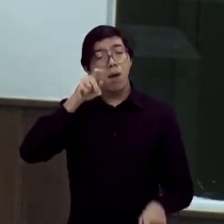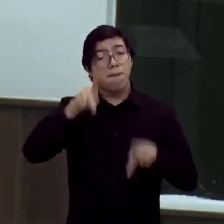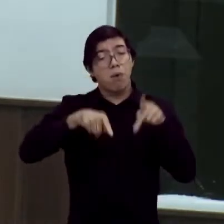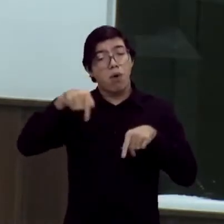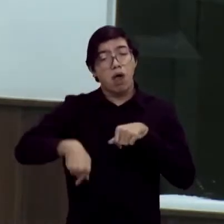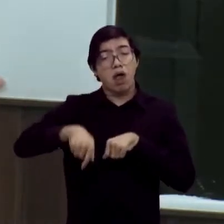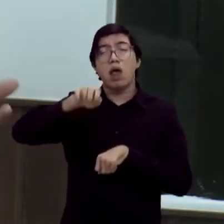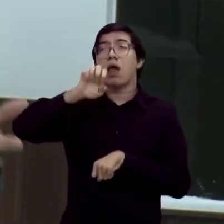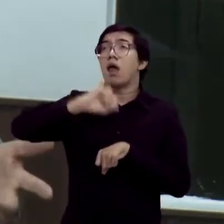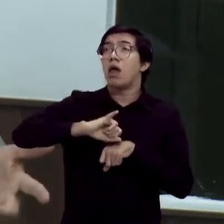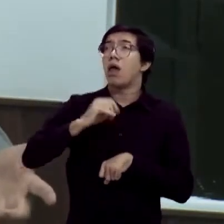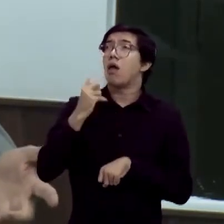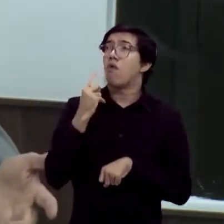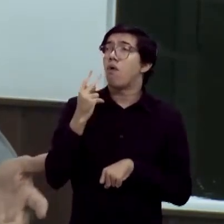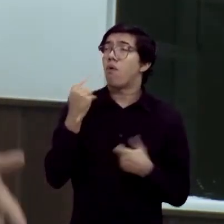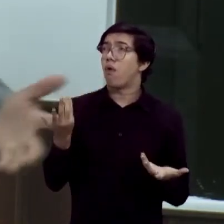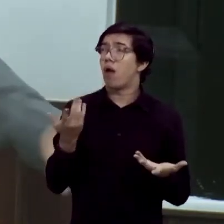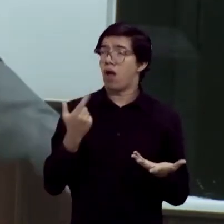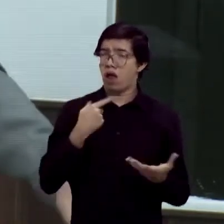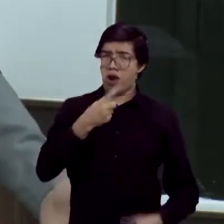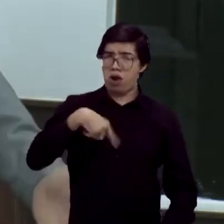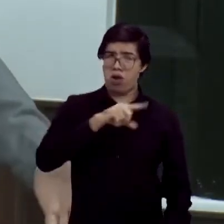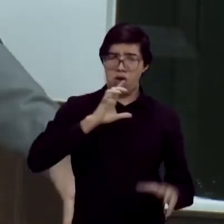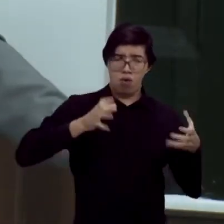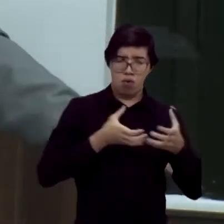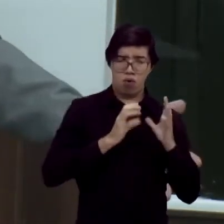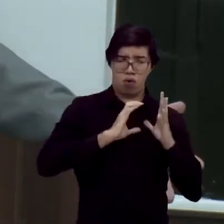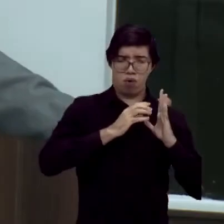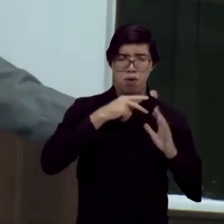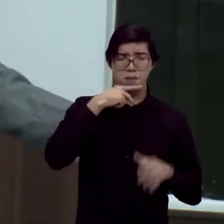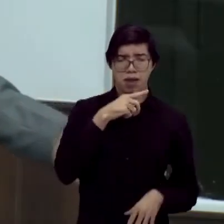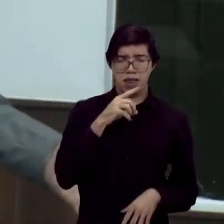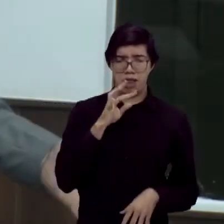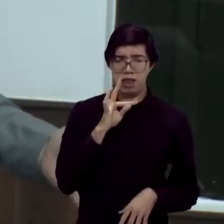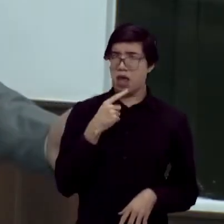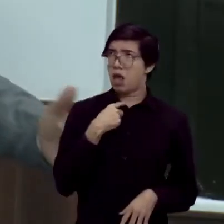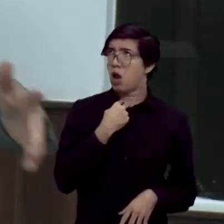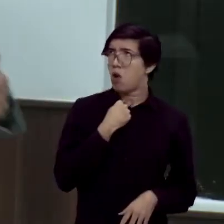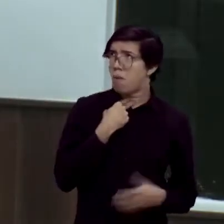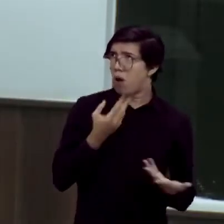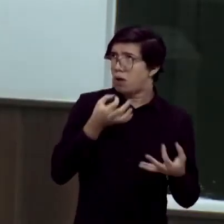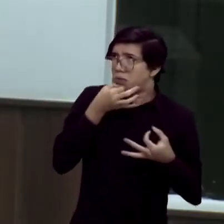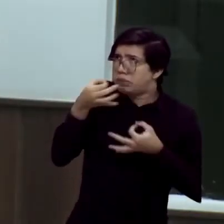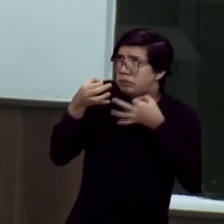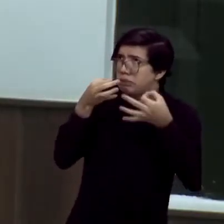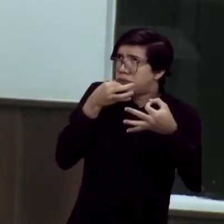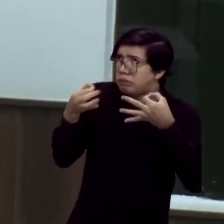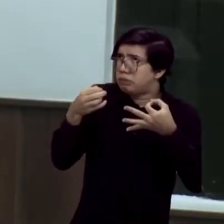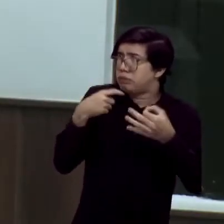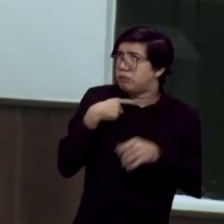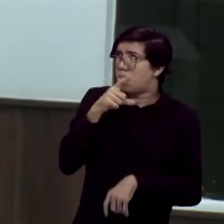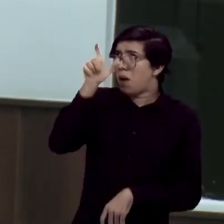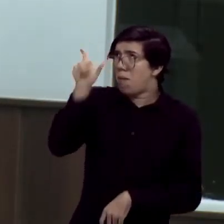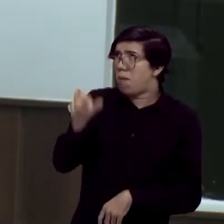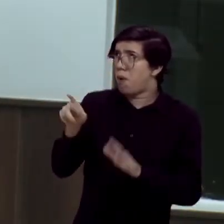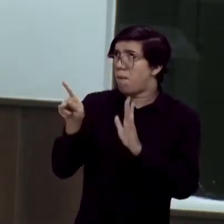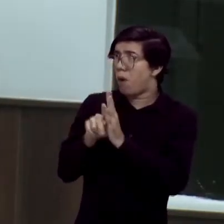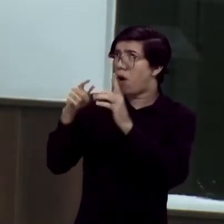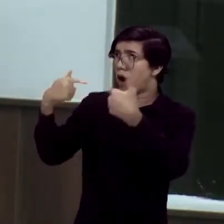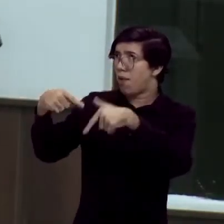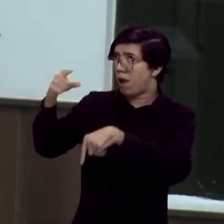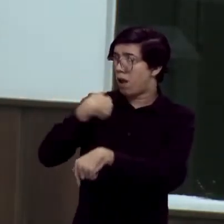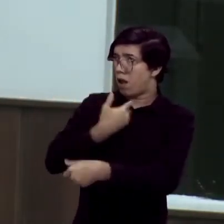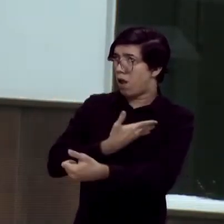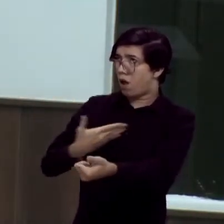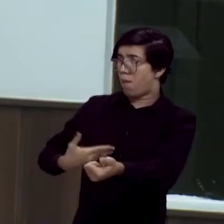pode mais nem criticar o Elmano agora, que está com seis meses de mandato. São seis meses de mandato. Não é só